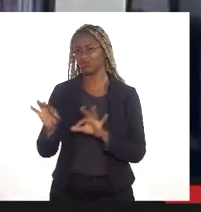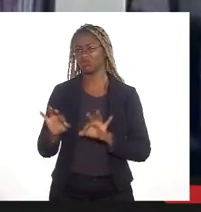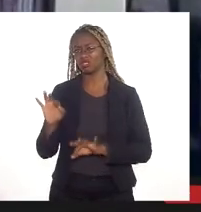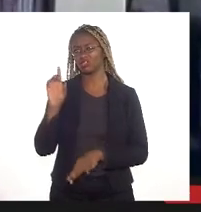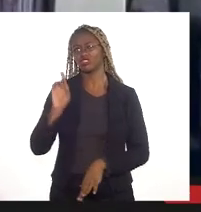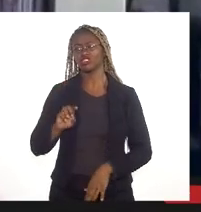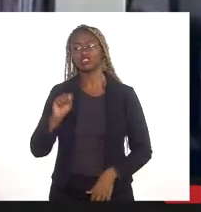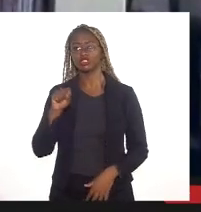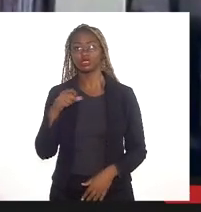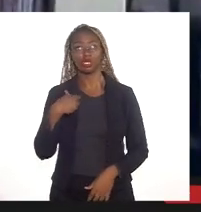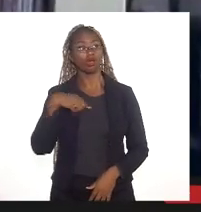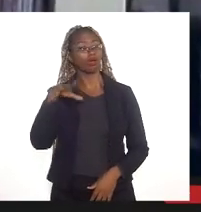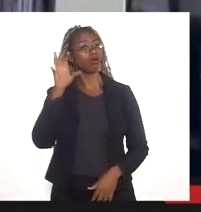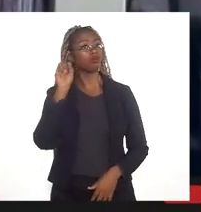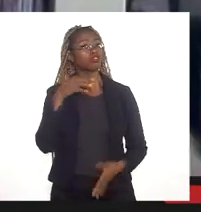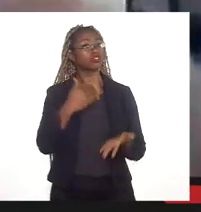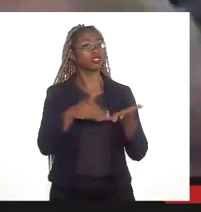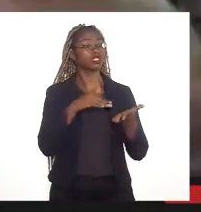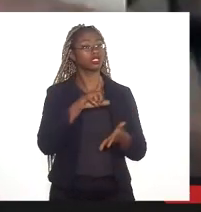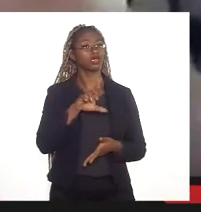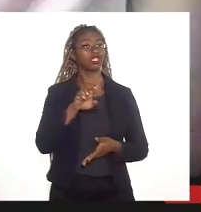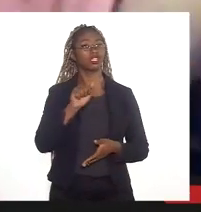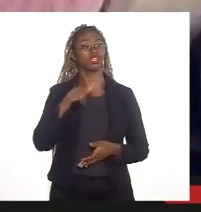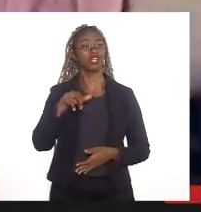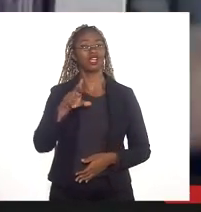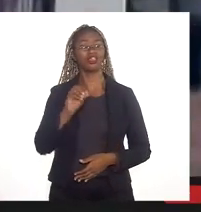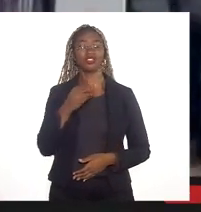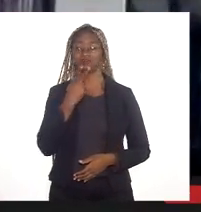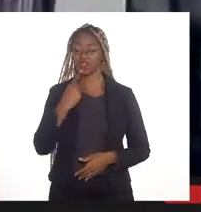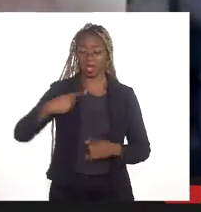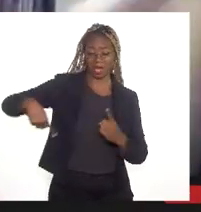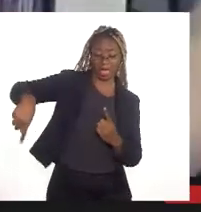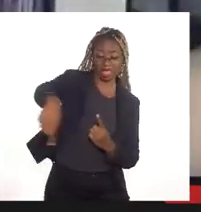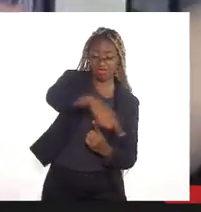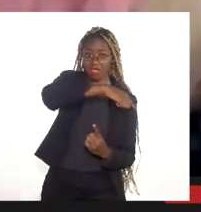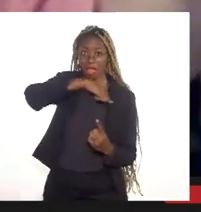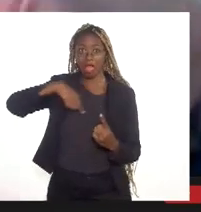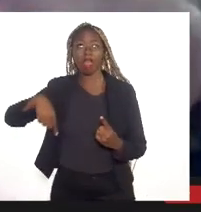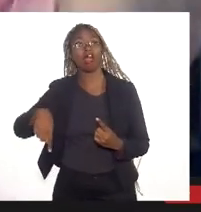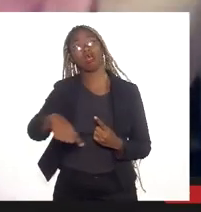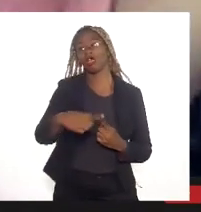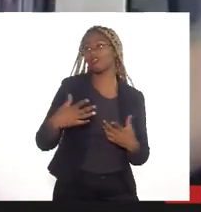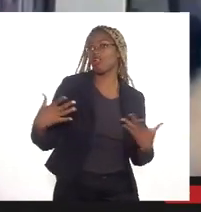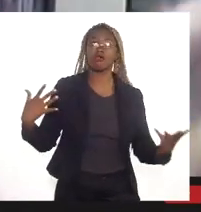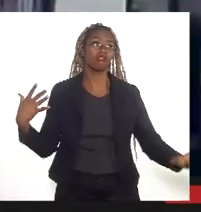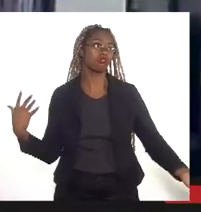eu ouvi o secretário Leandro falando no entorno, não sei o quê, que vai,